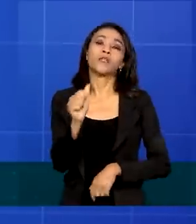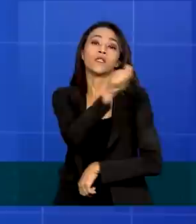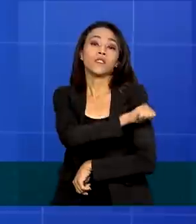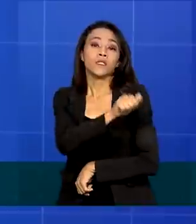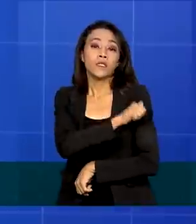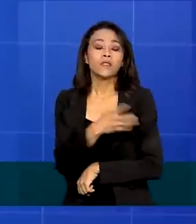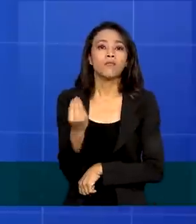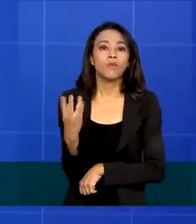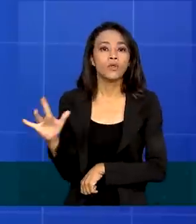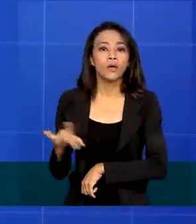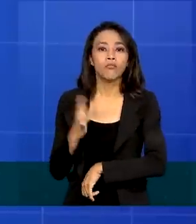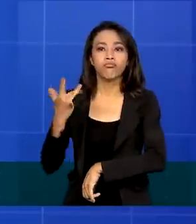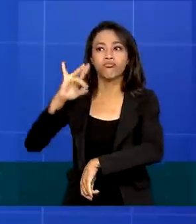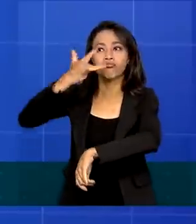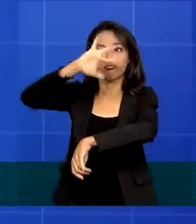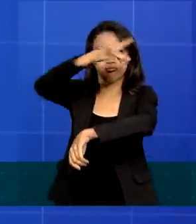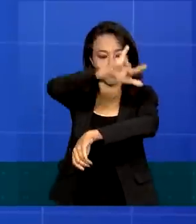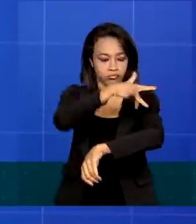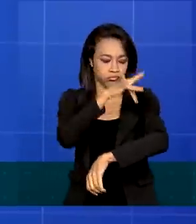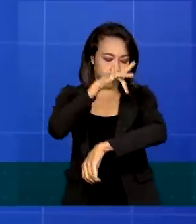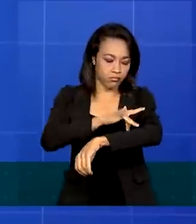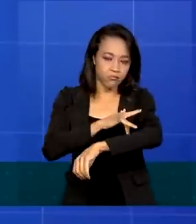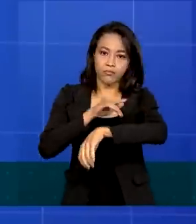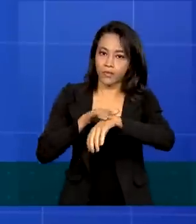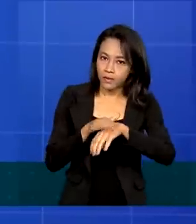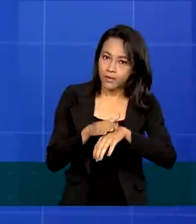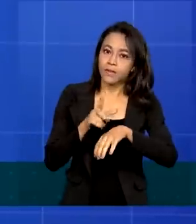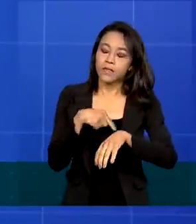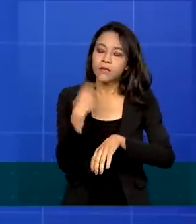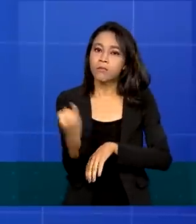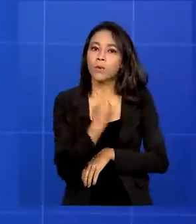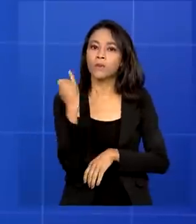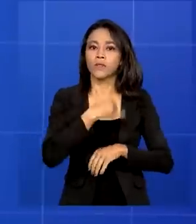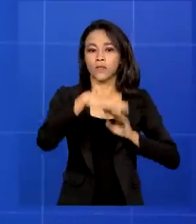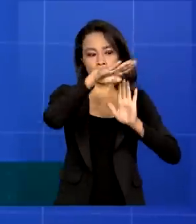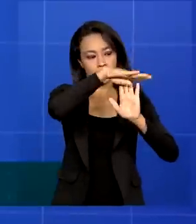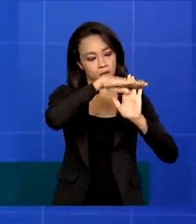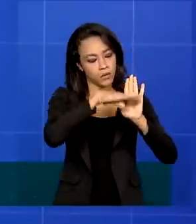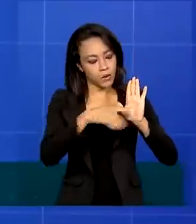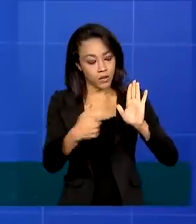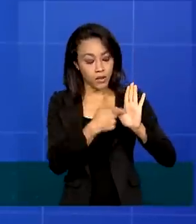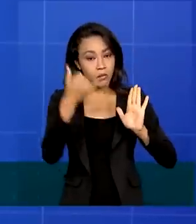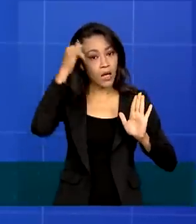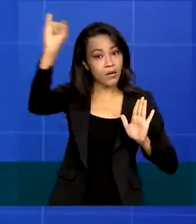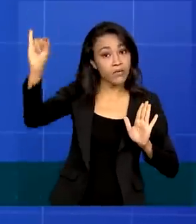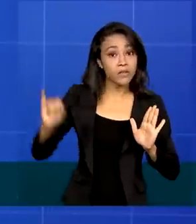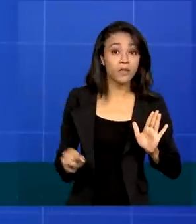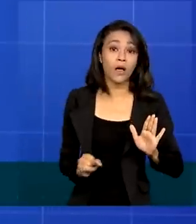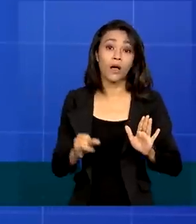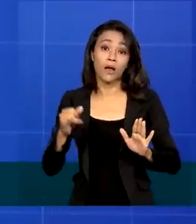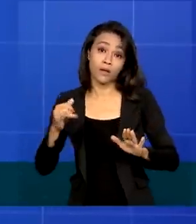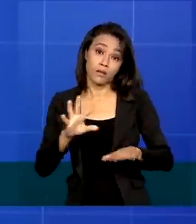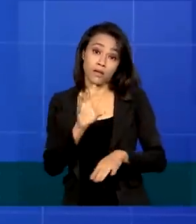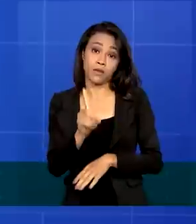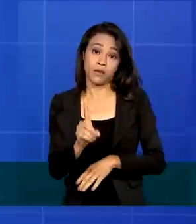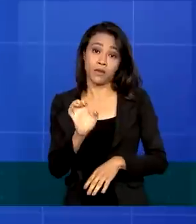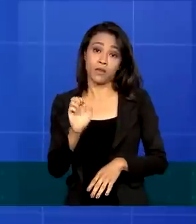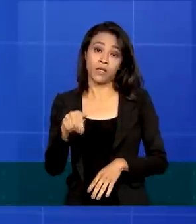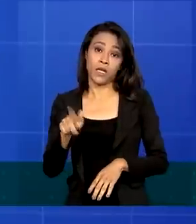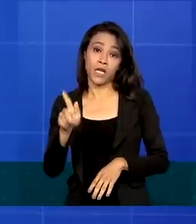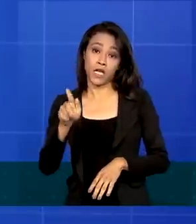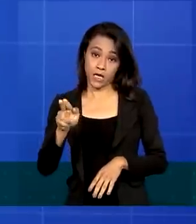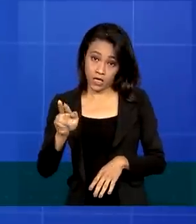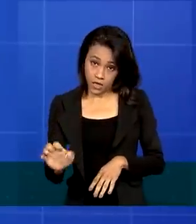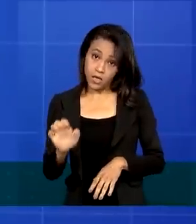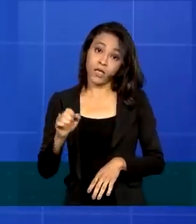dengue, então muita a importância que tem esse programa na prevenção da dengue, de ensinar as crianças